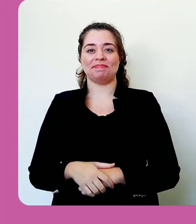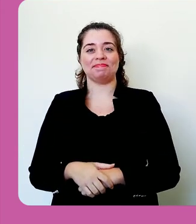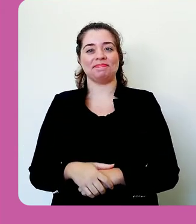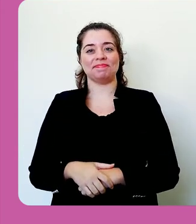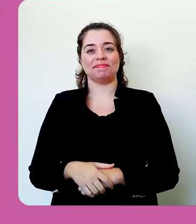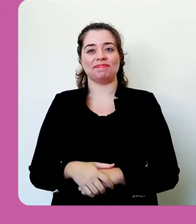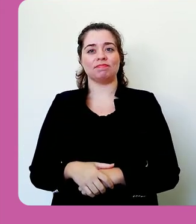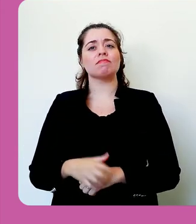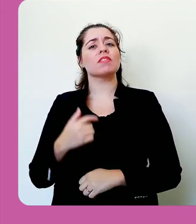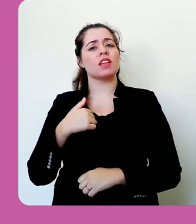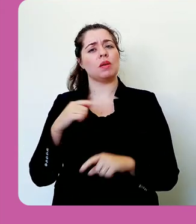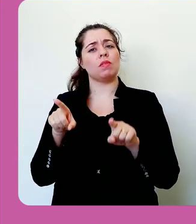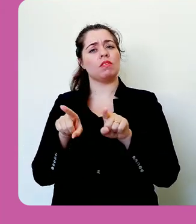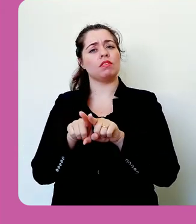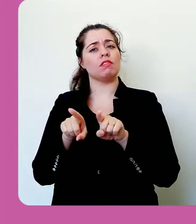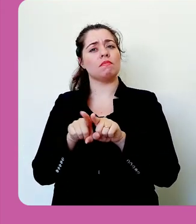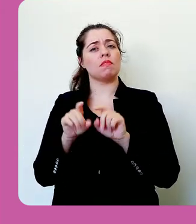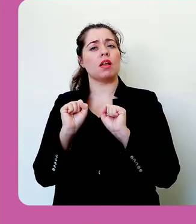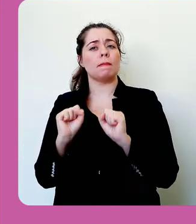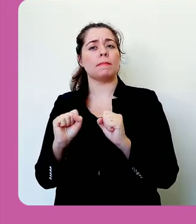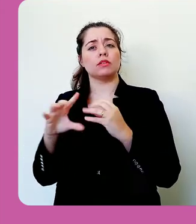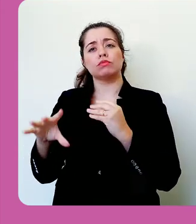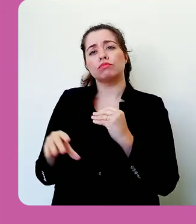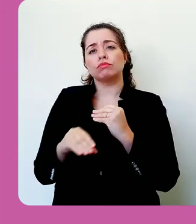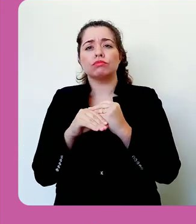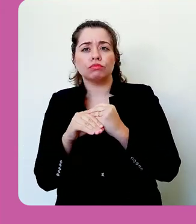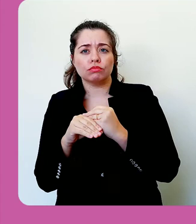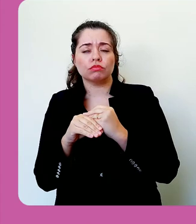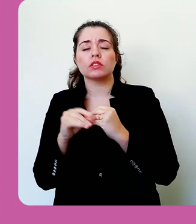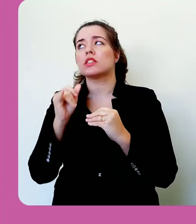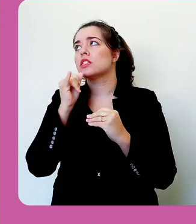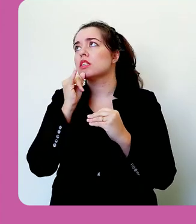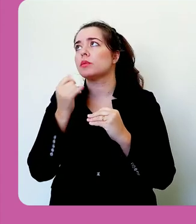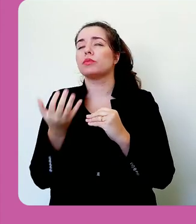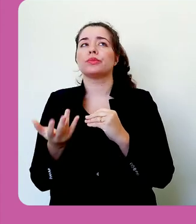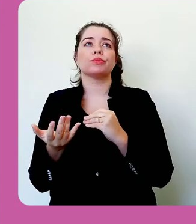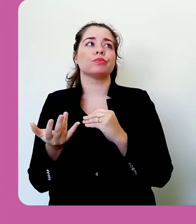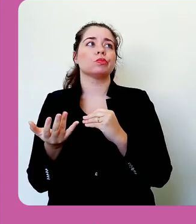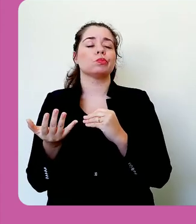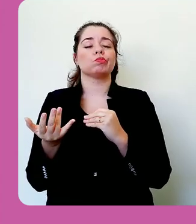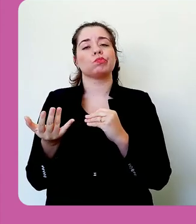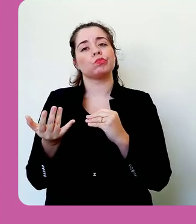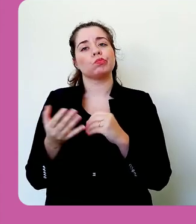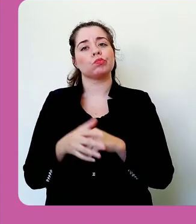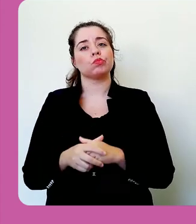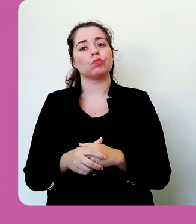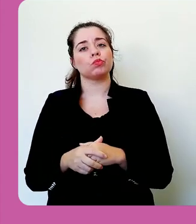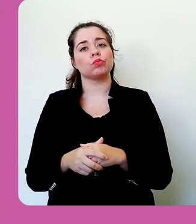assistente técnico pedagógico. Eu poderia também colocá-lo como